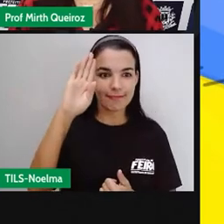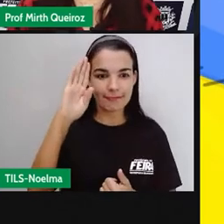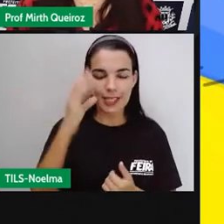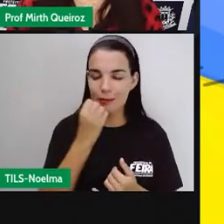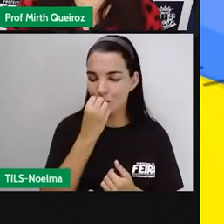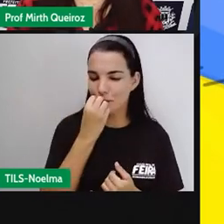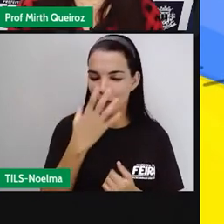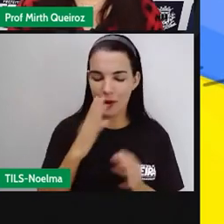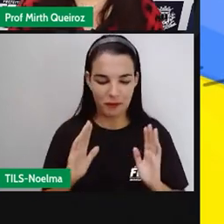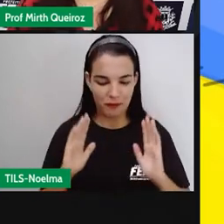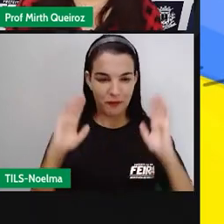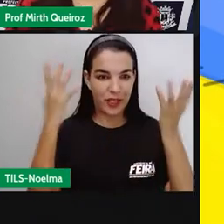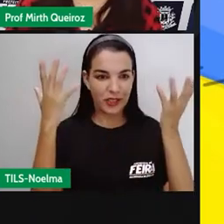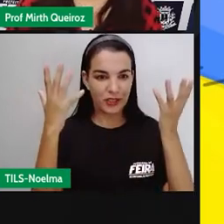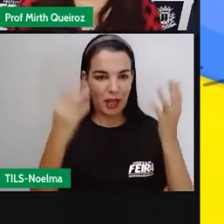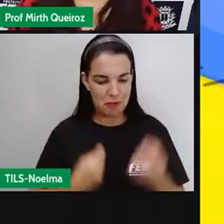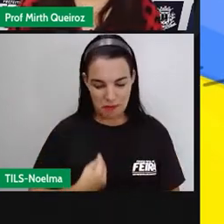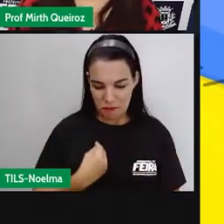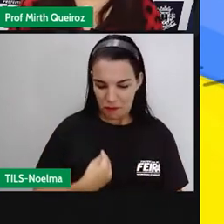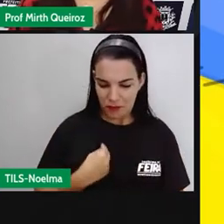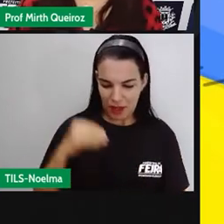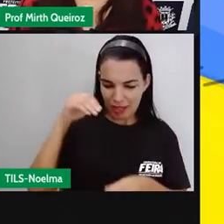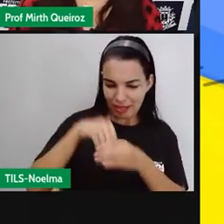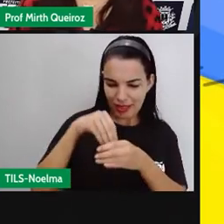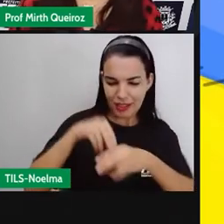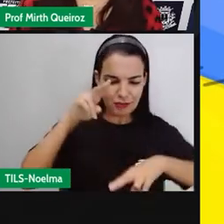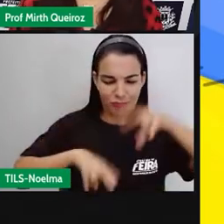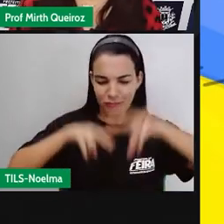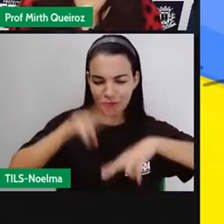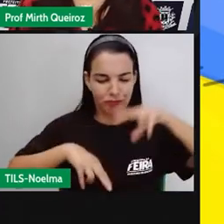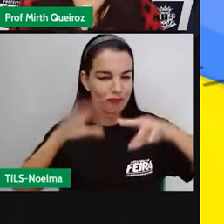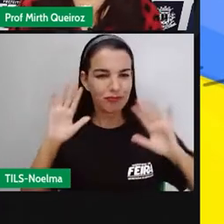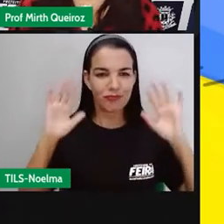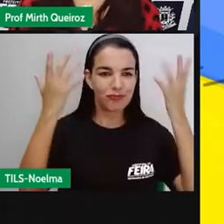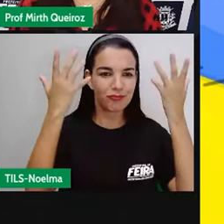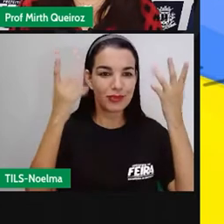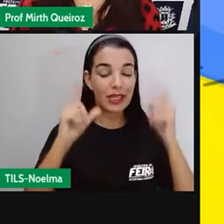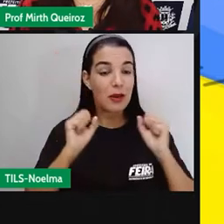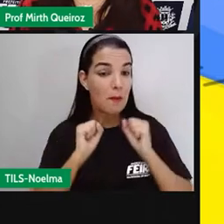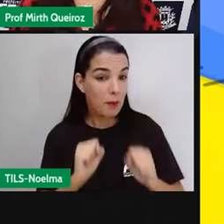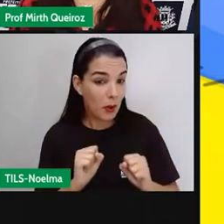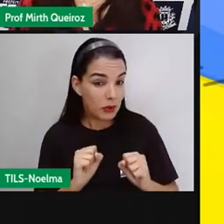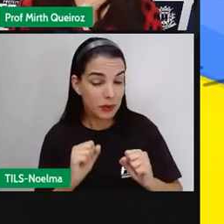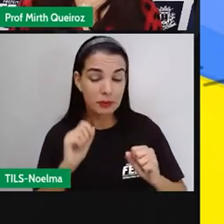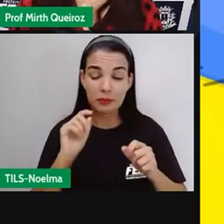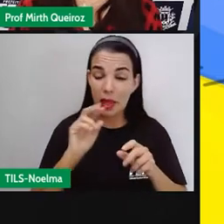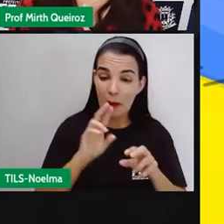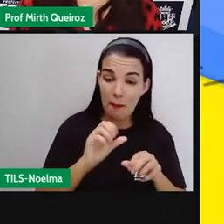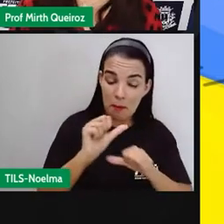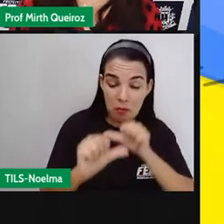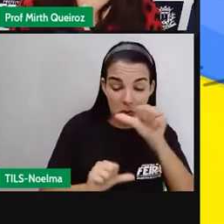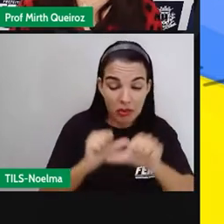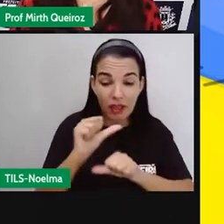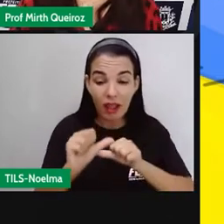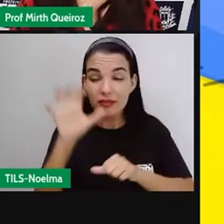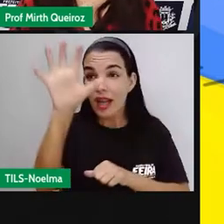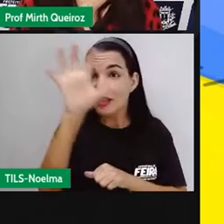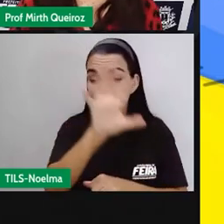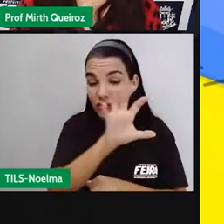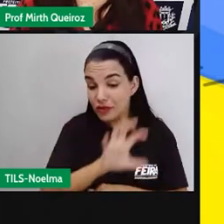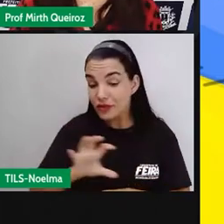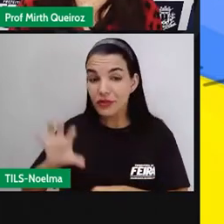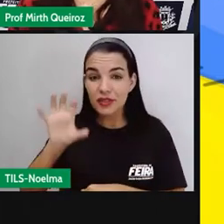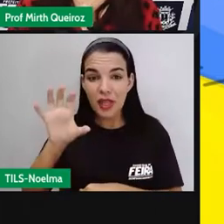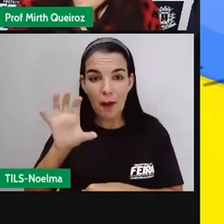arraiá. Presente em todas as festas juninas, elas podem variar de região para região. Embora existam as